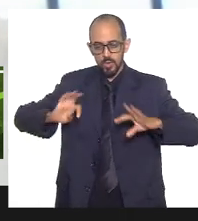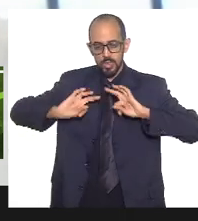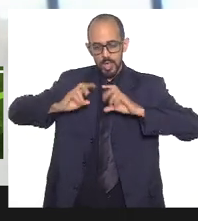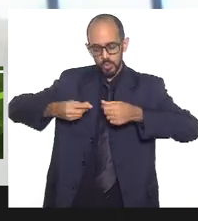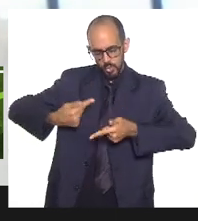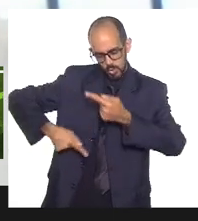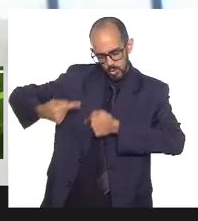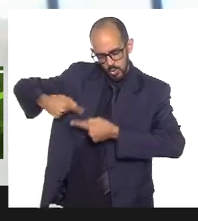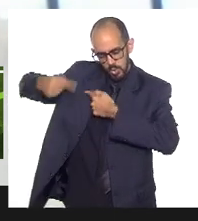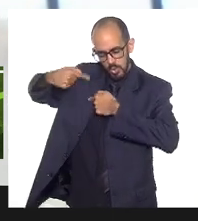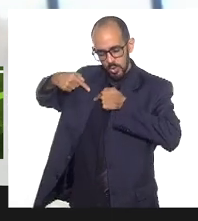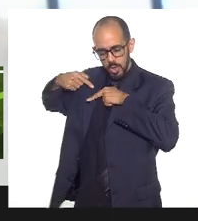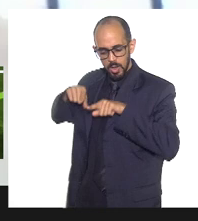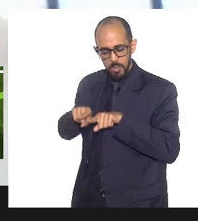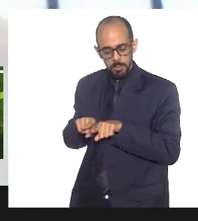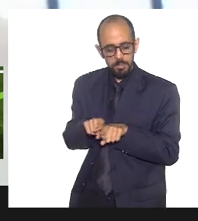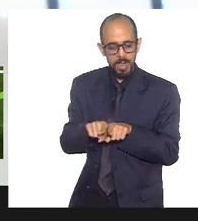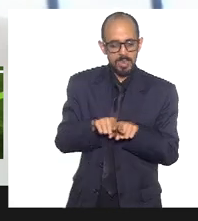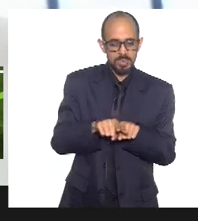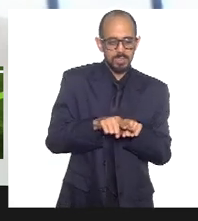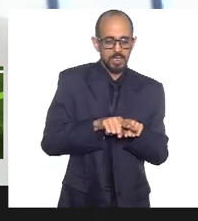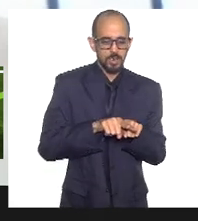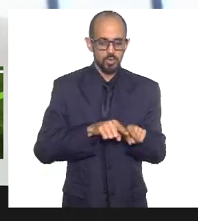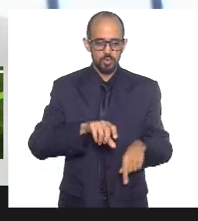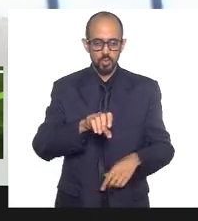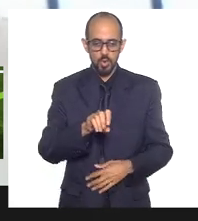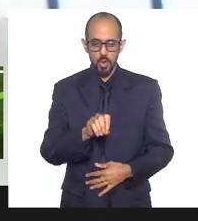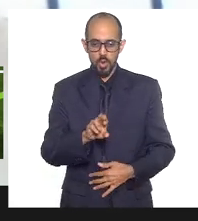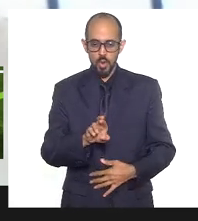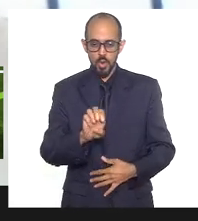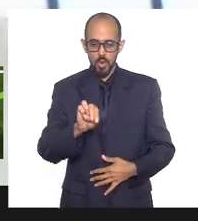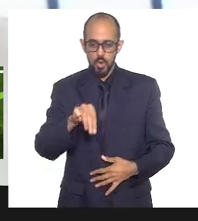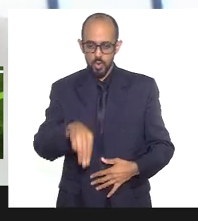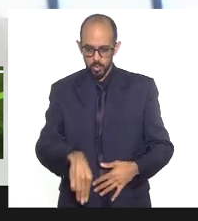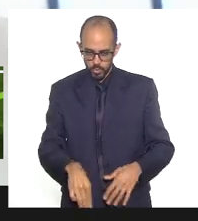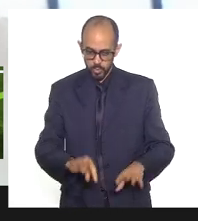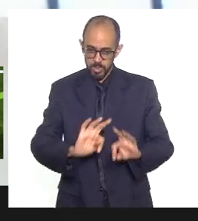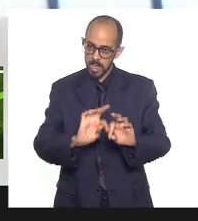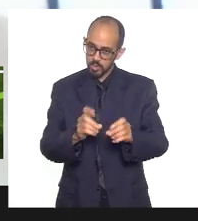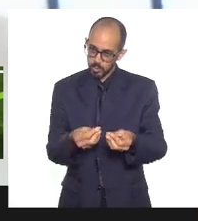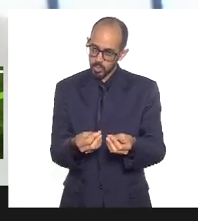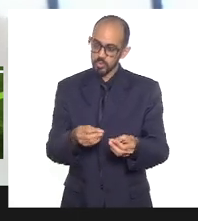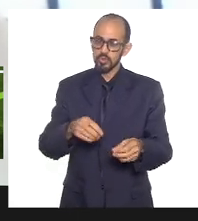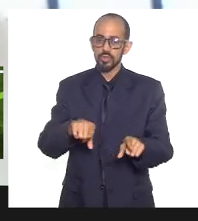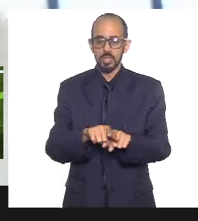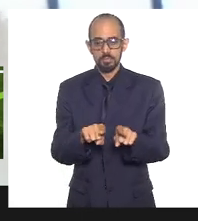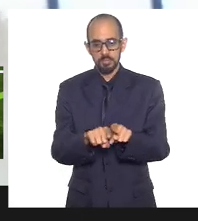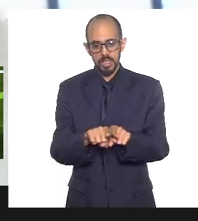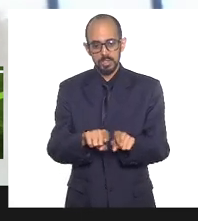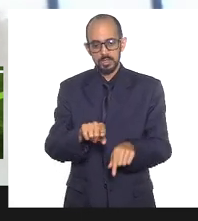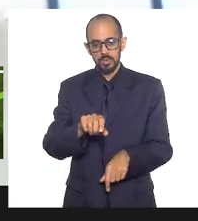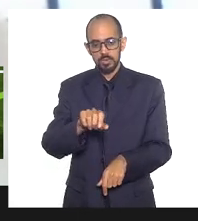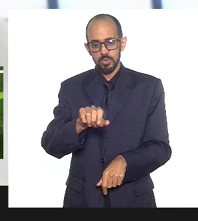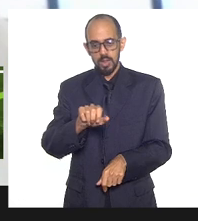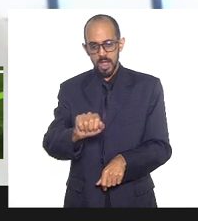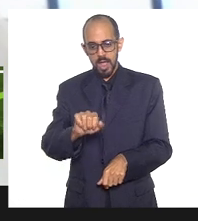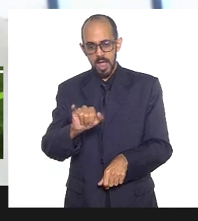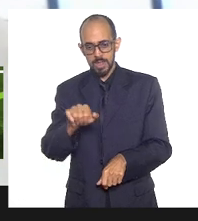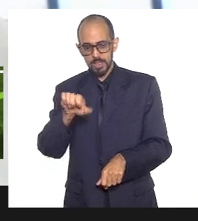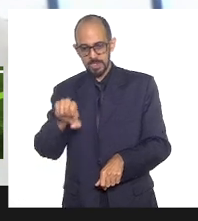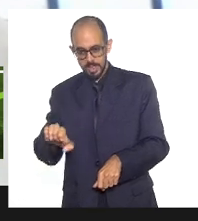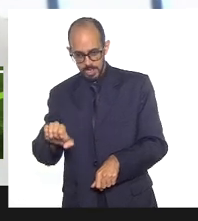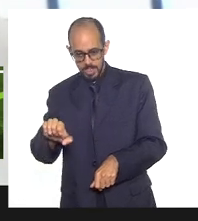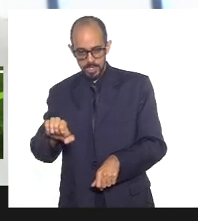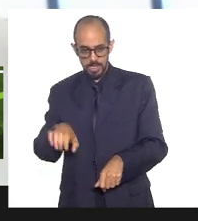parceiros e companheiros do Orum e todos aqueles que estão no IE. E todas as mulheres em seu nome,